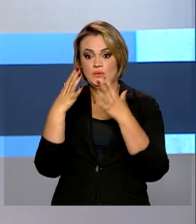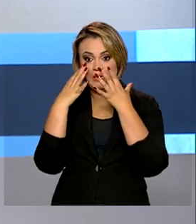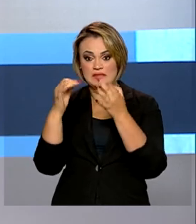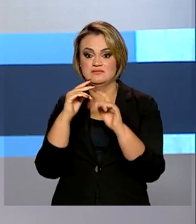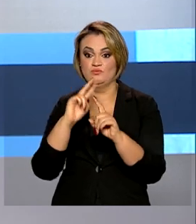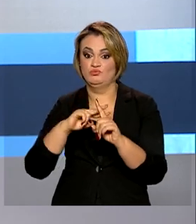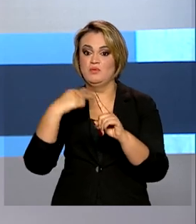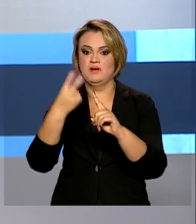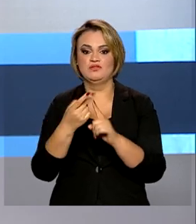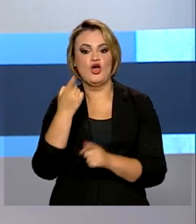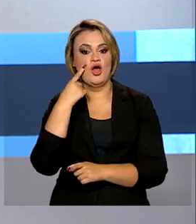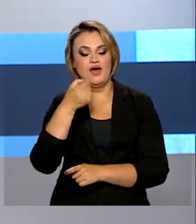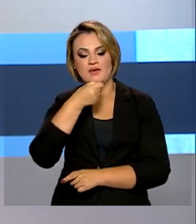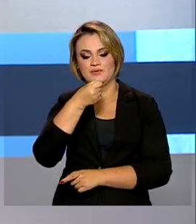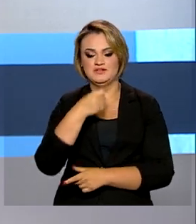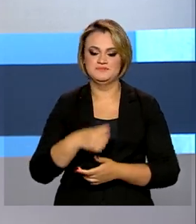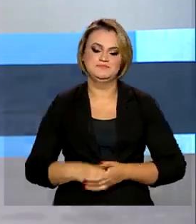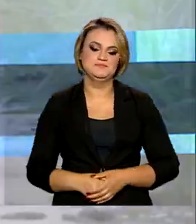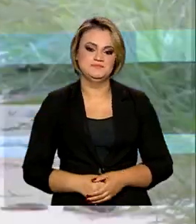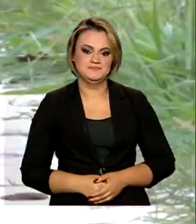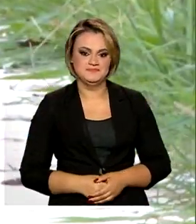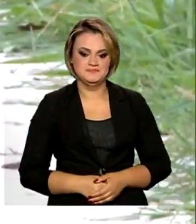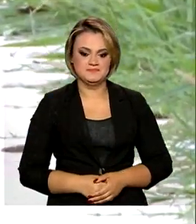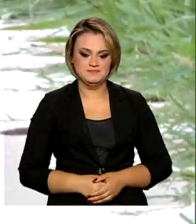dicas na reportagem de Márcia Fernandes.